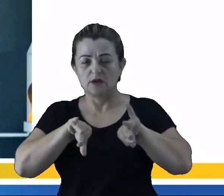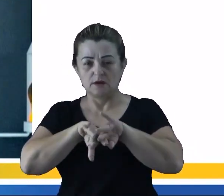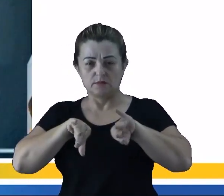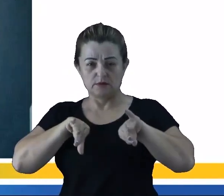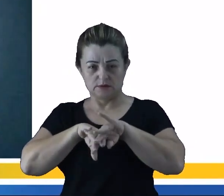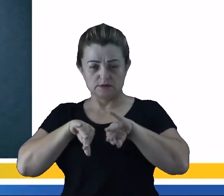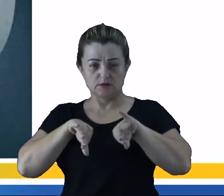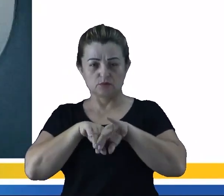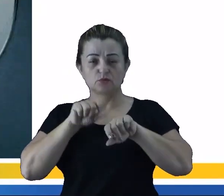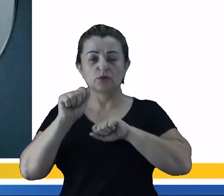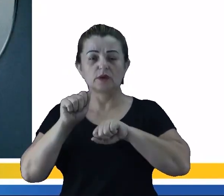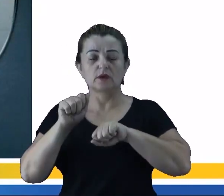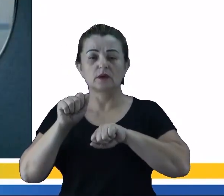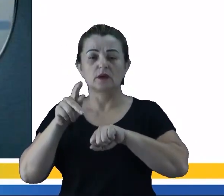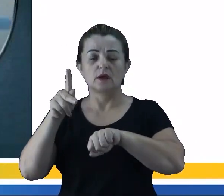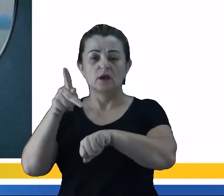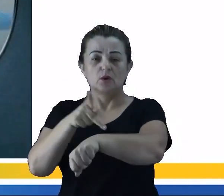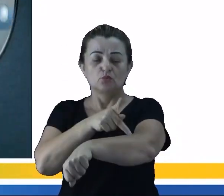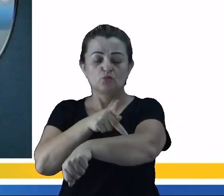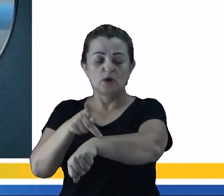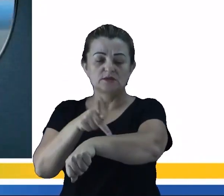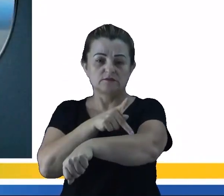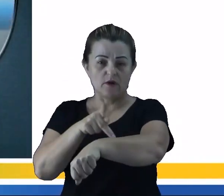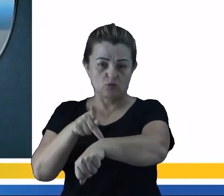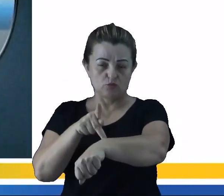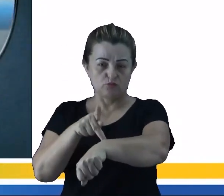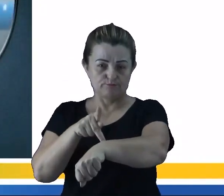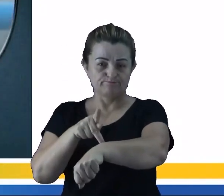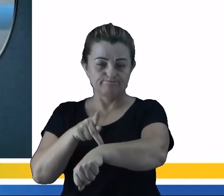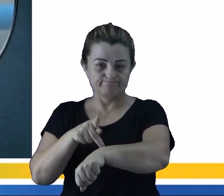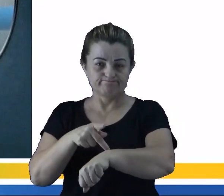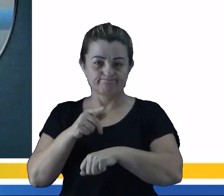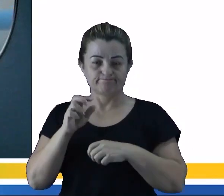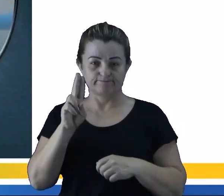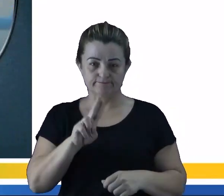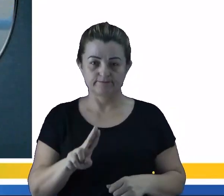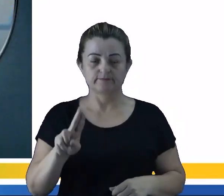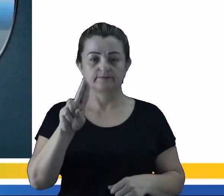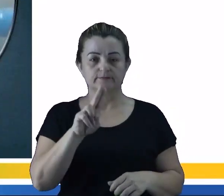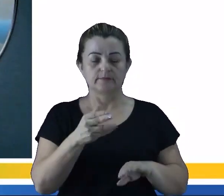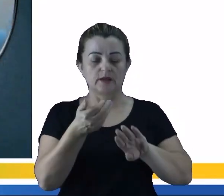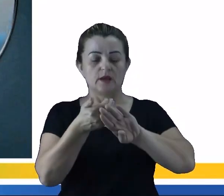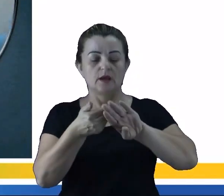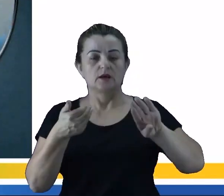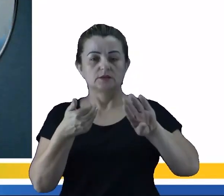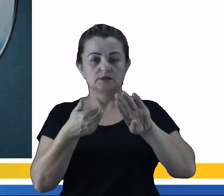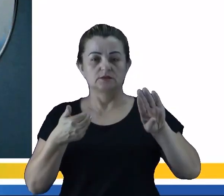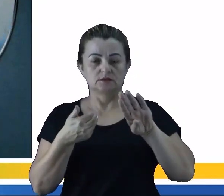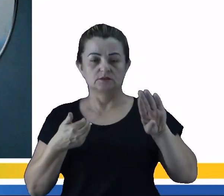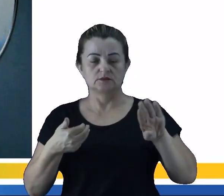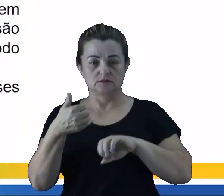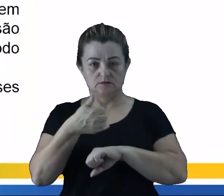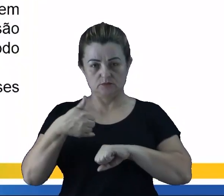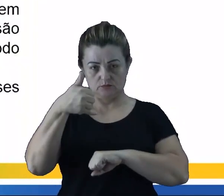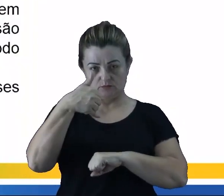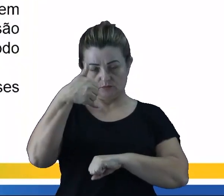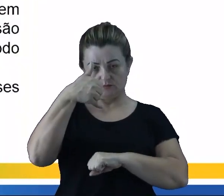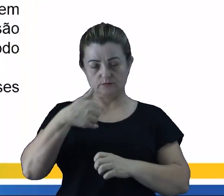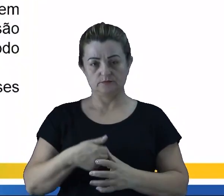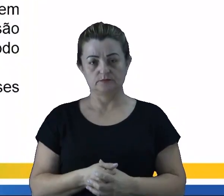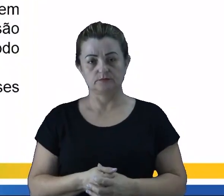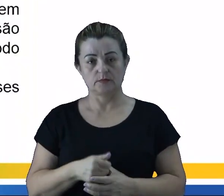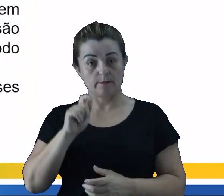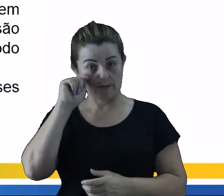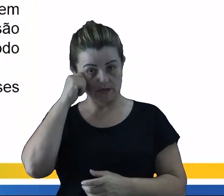do asfalto. Então, essa daí é a destilação fracionada, que é utilizada para a separação do petróleo. Aí, quando a gente